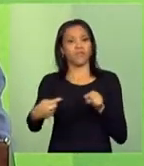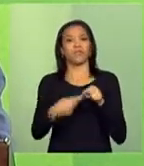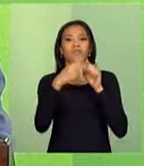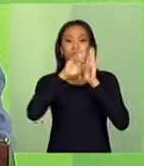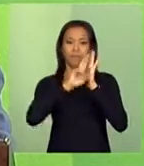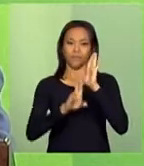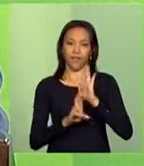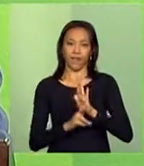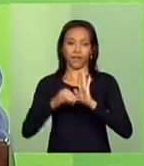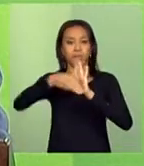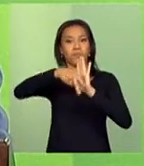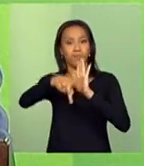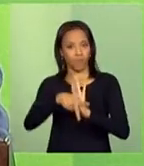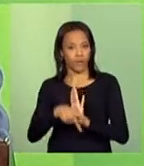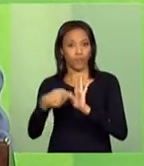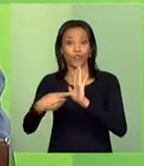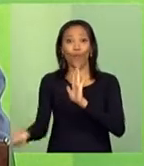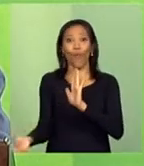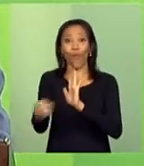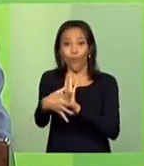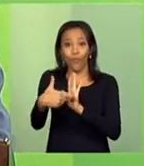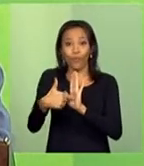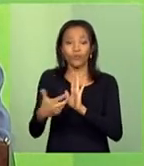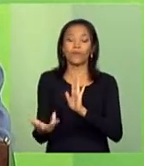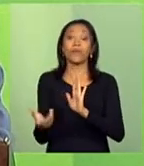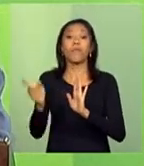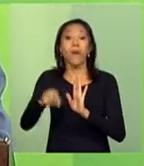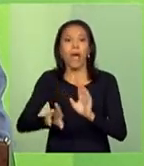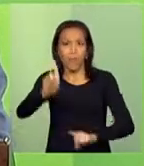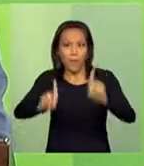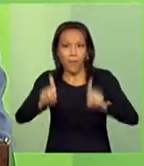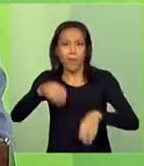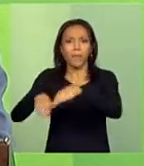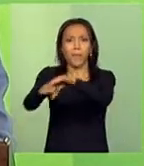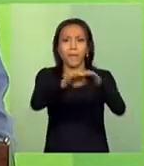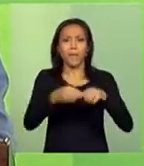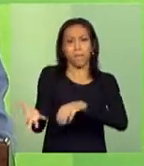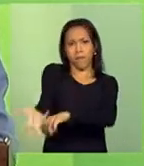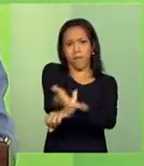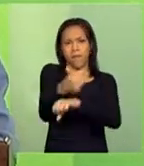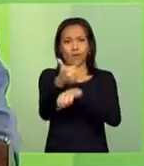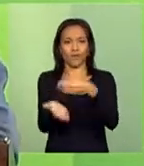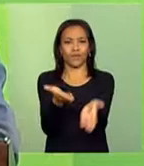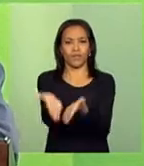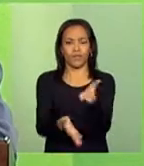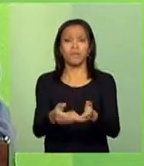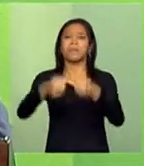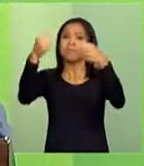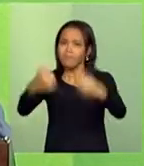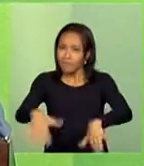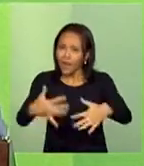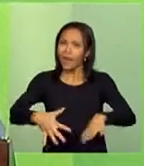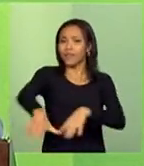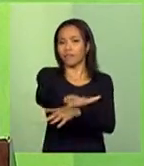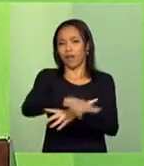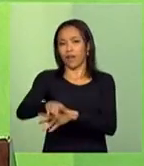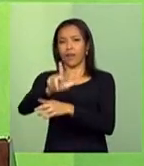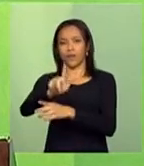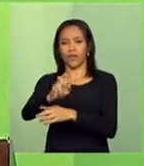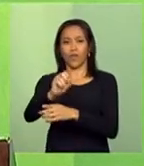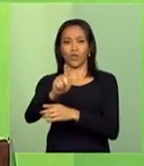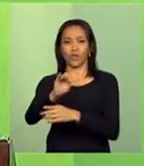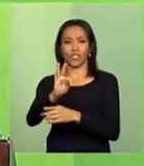desse novo marco. Maior concorrência, mais eficiência e menor custo logístico. Isso foi uma